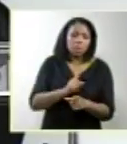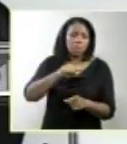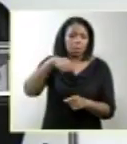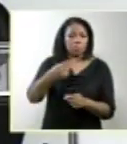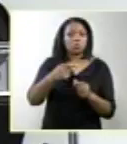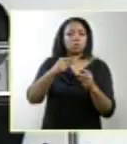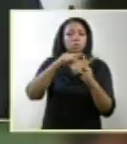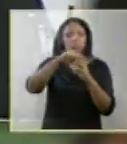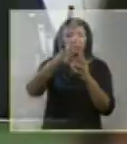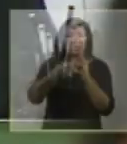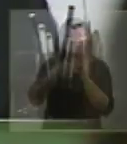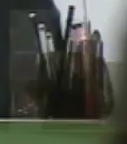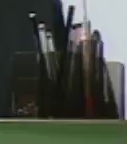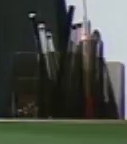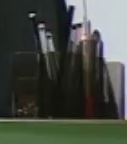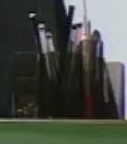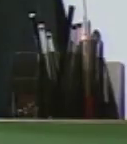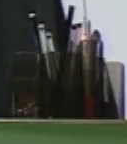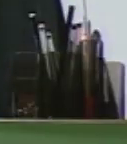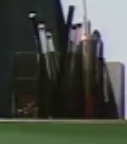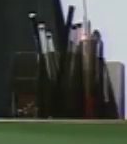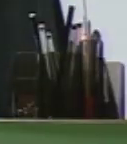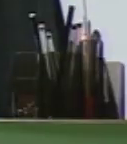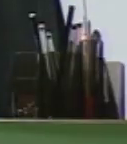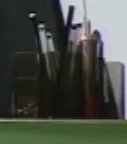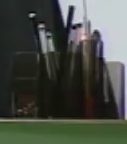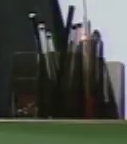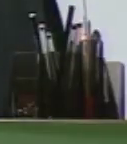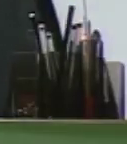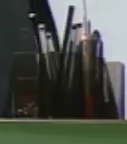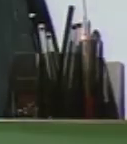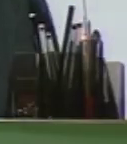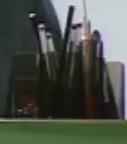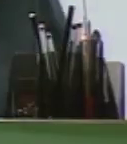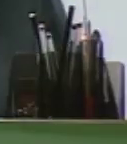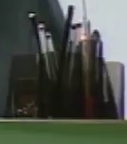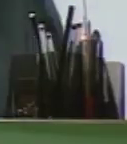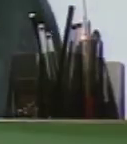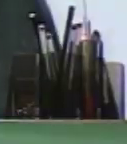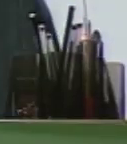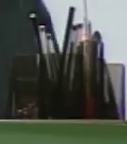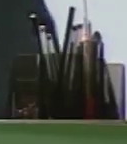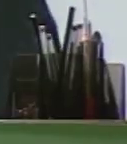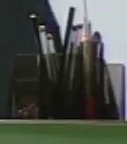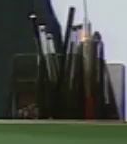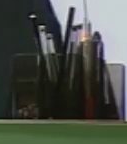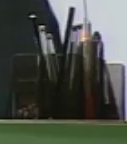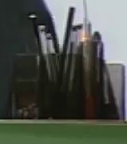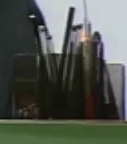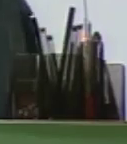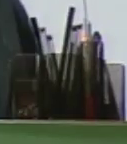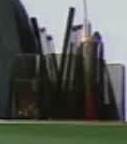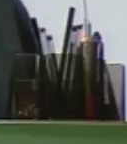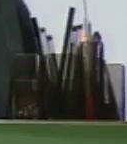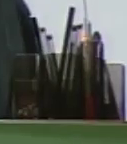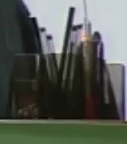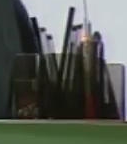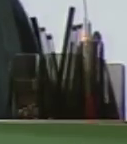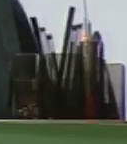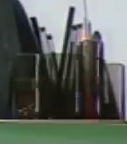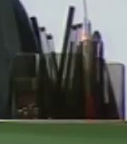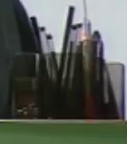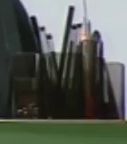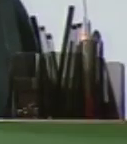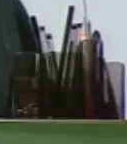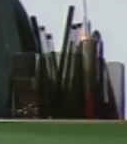Nós vivemos uma quadra que reputa alviçareira e, por